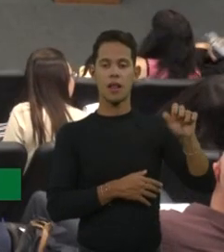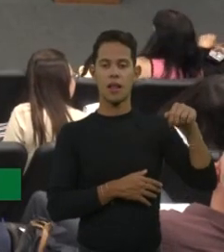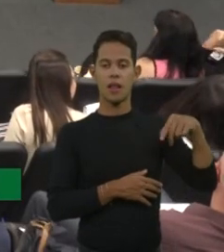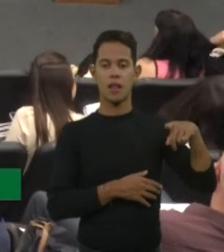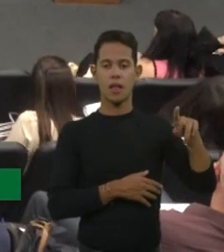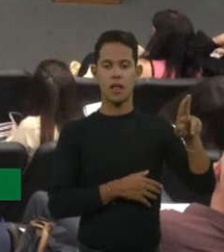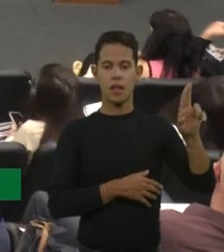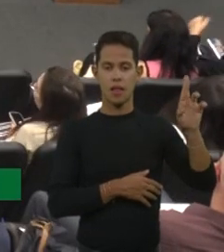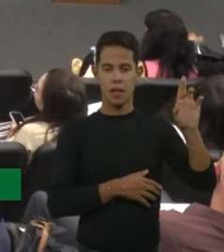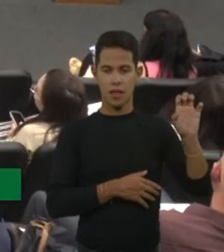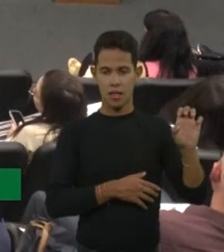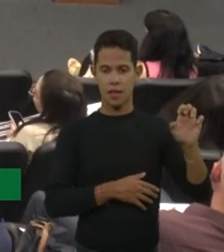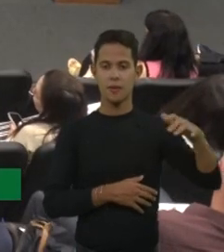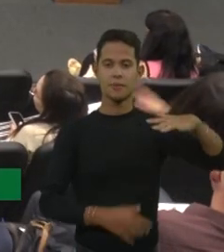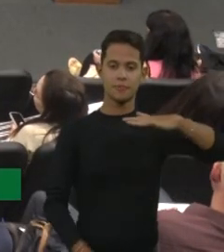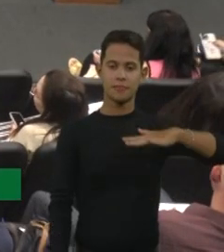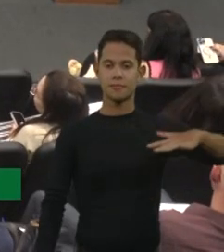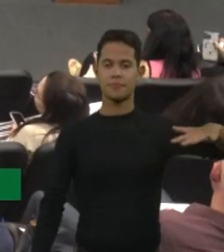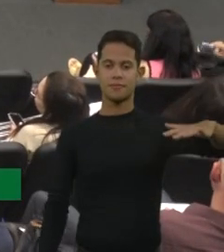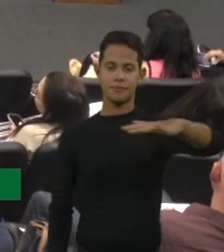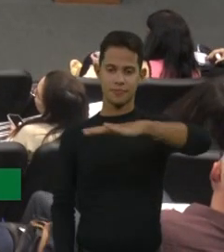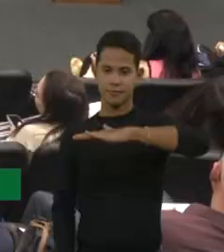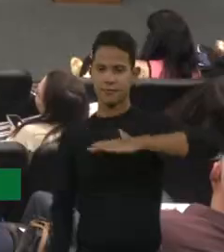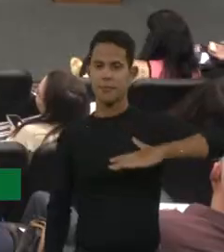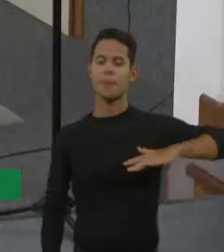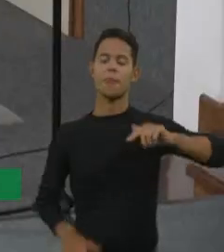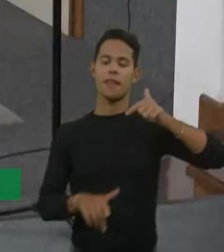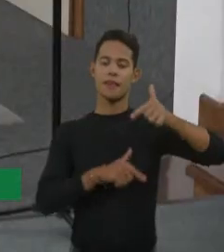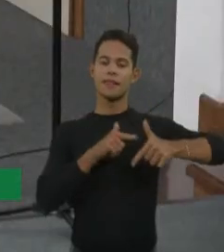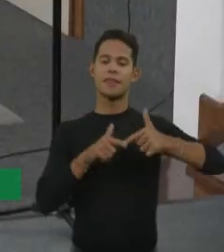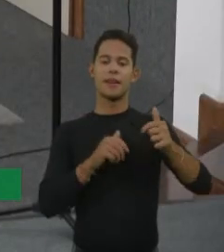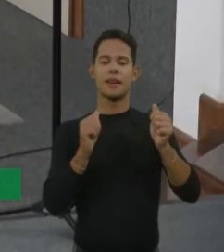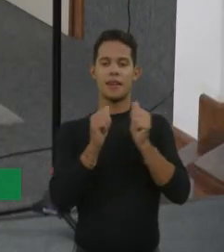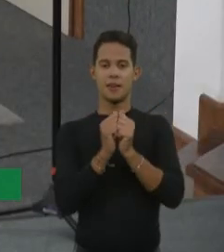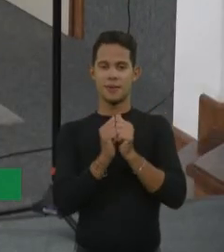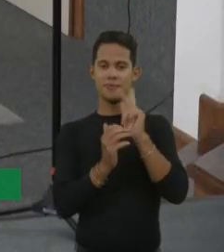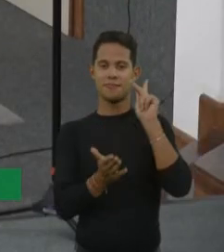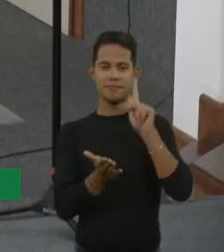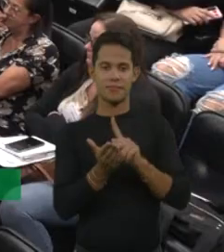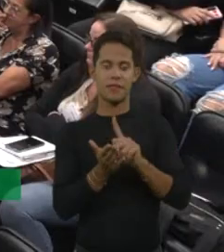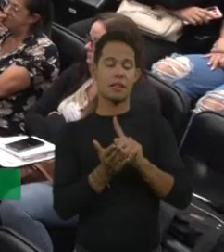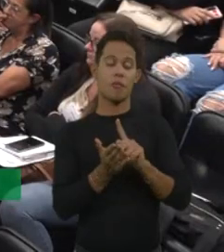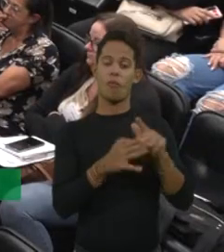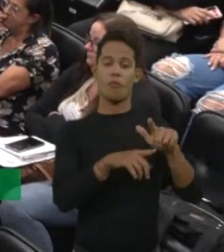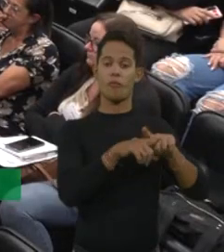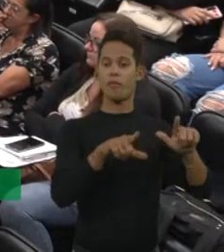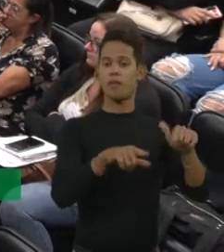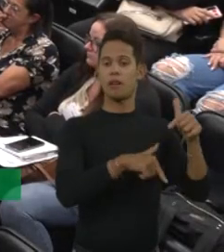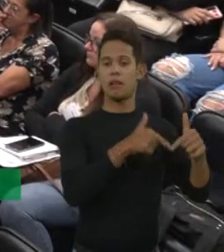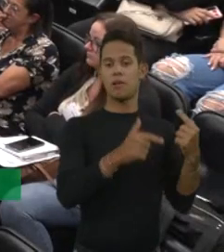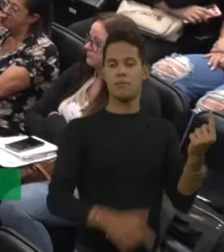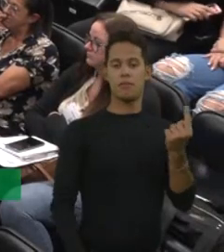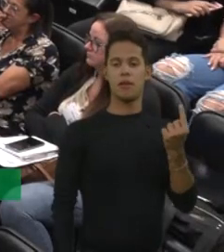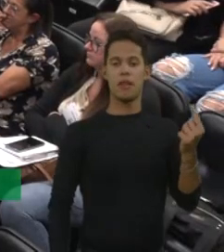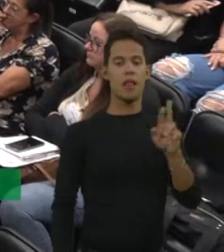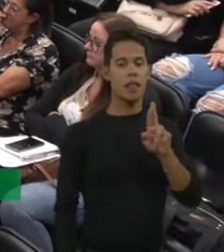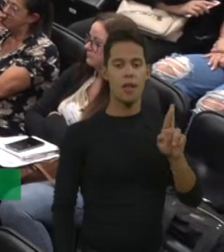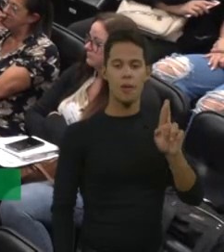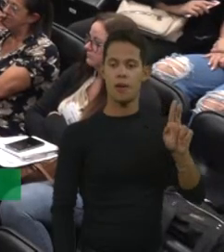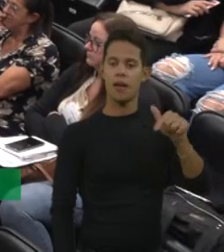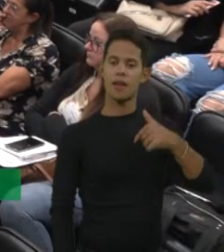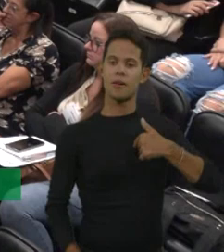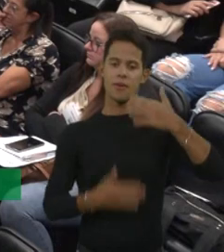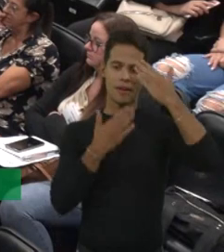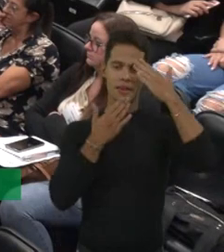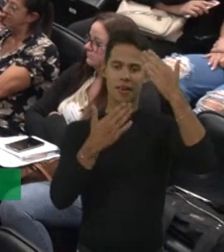infantil, né? Então, sabe, a gente só trabalha junto, na verdade é essa, ninguém trabalha sozinho, né? Eu sou super agradeço e desculpa se eu